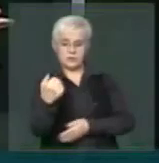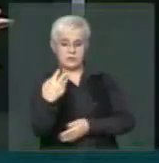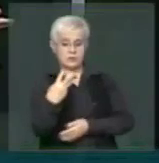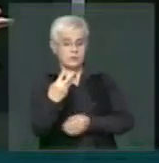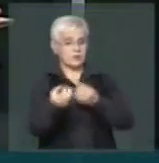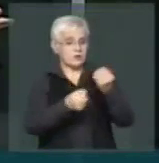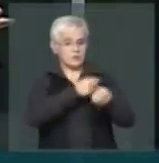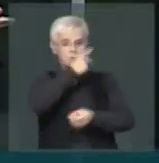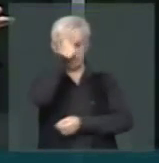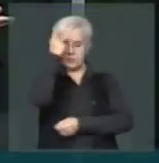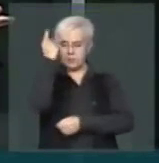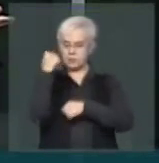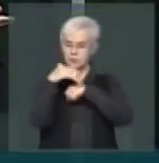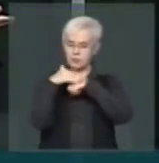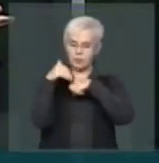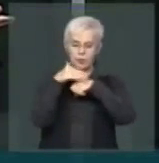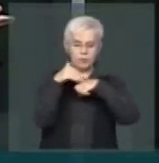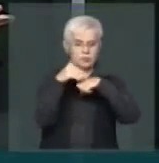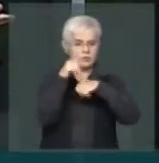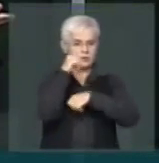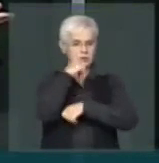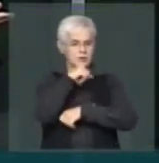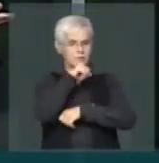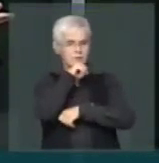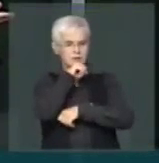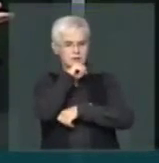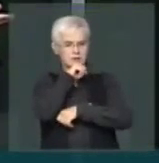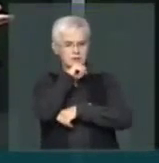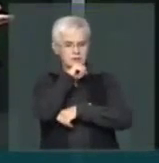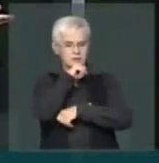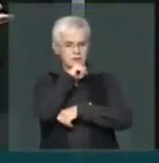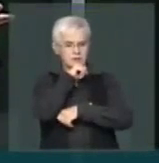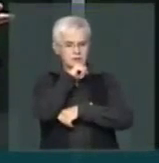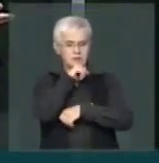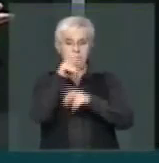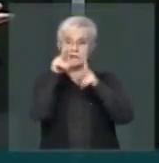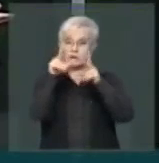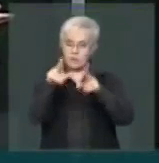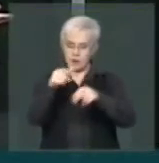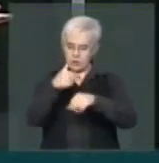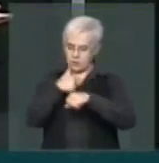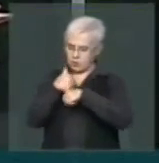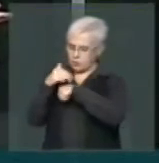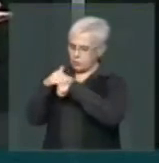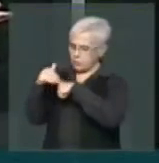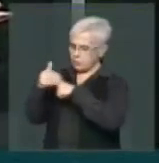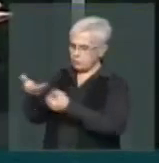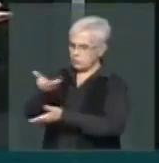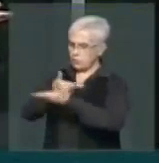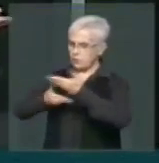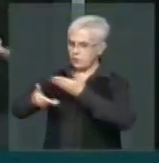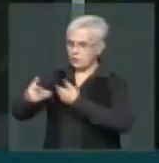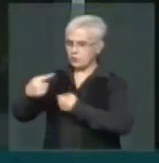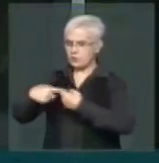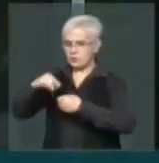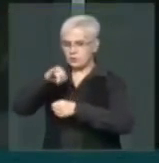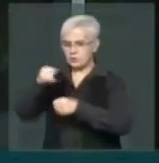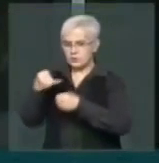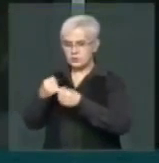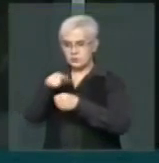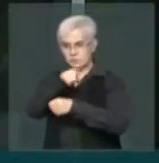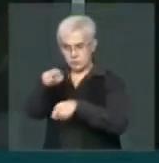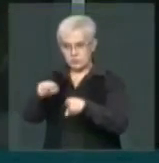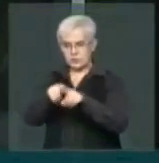como alguém que consola a sua mãe, a quem consola a sua mãe, assim eu vos consolarei e em Jerusalém vós sereis